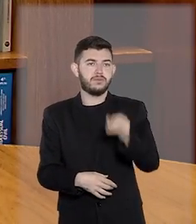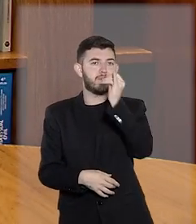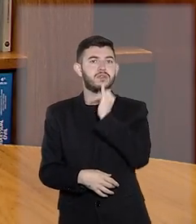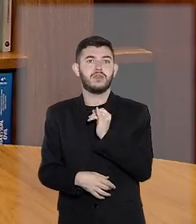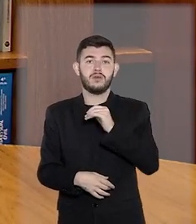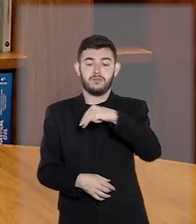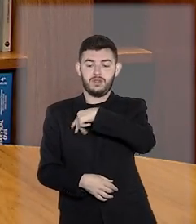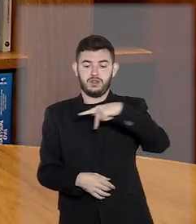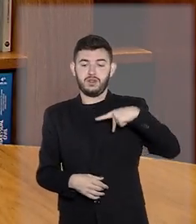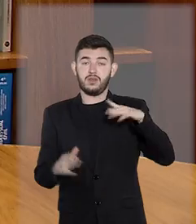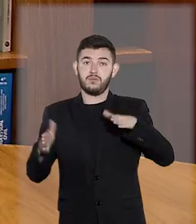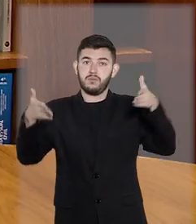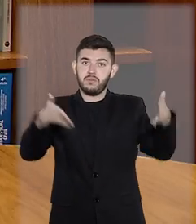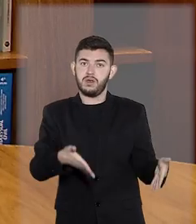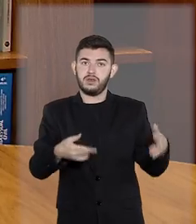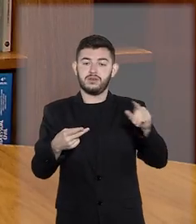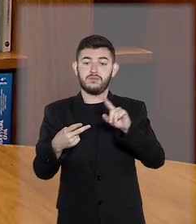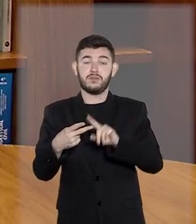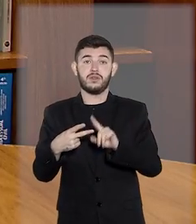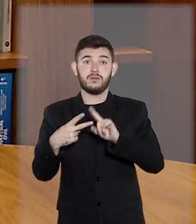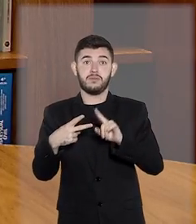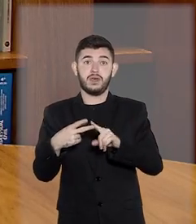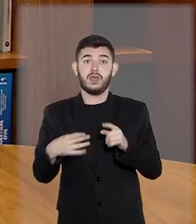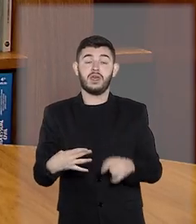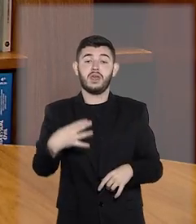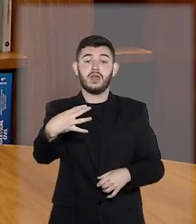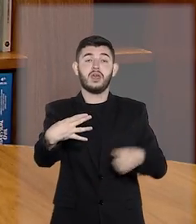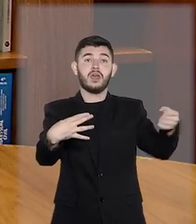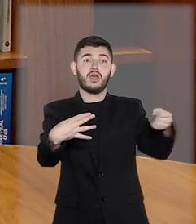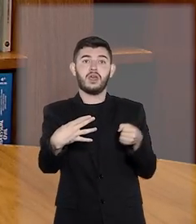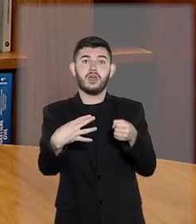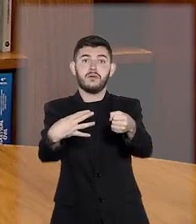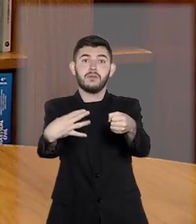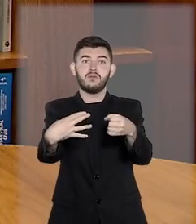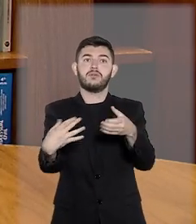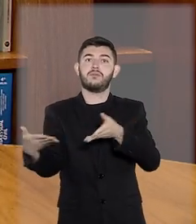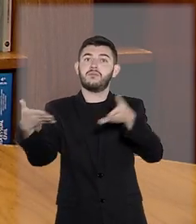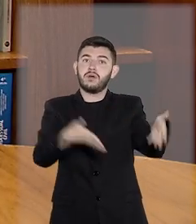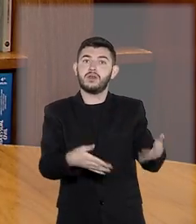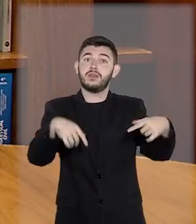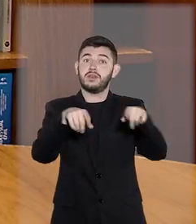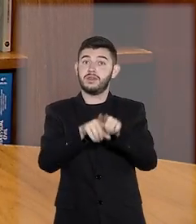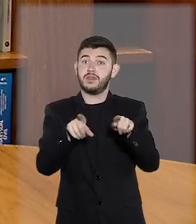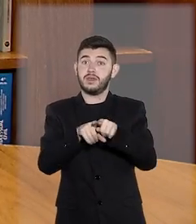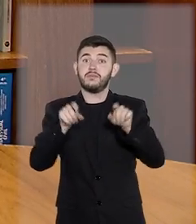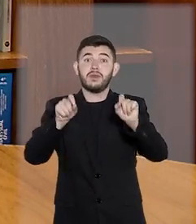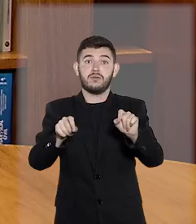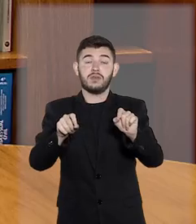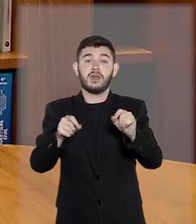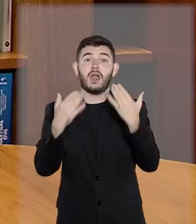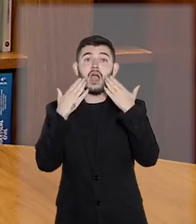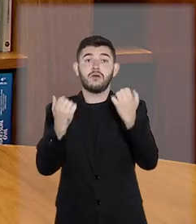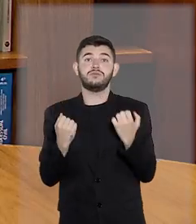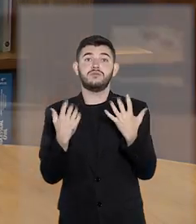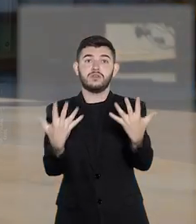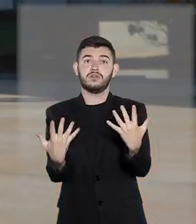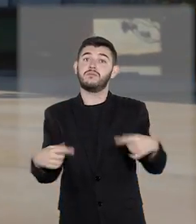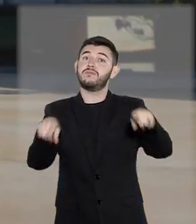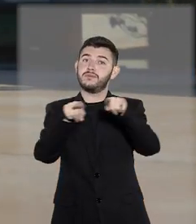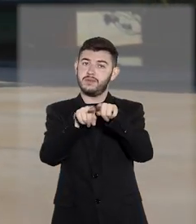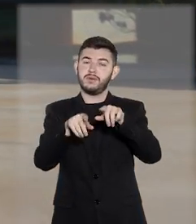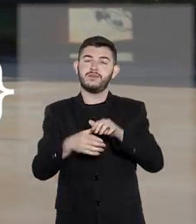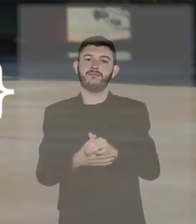Ministério Público, manifestação dos amigos da corte e, eventualmente, audiências públicas.